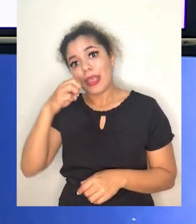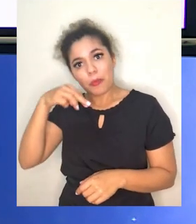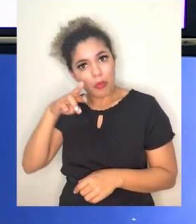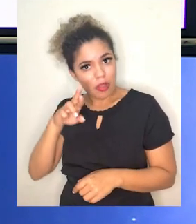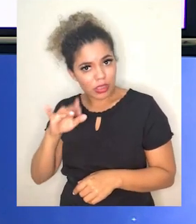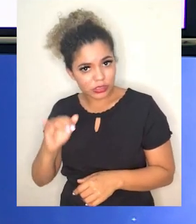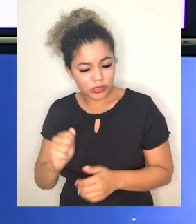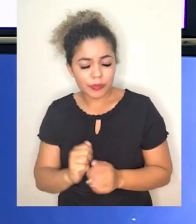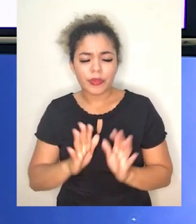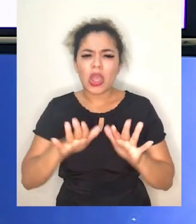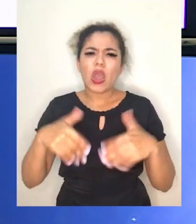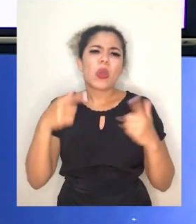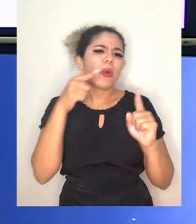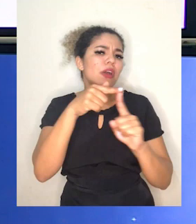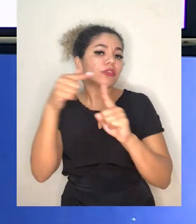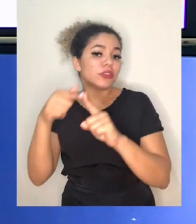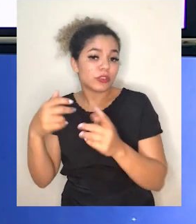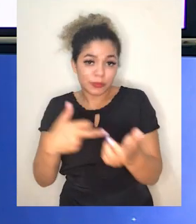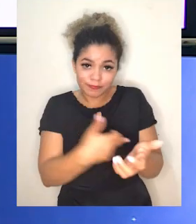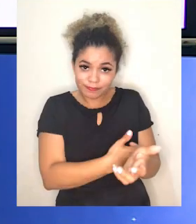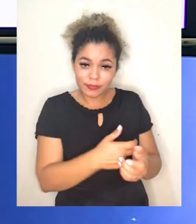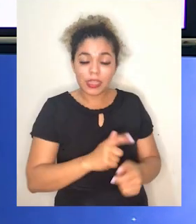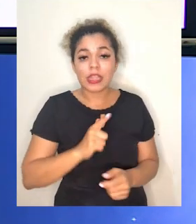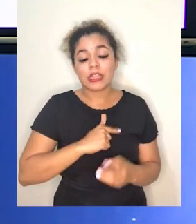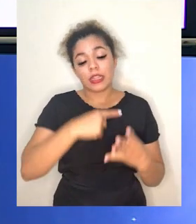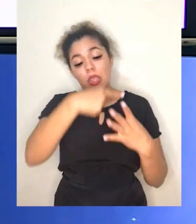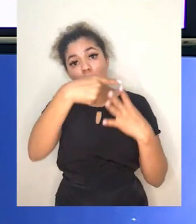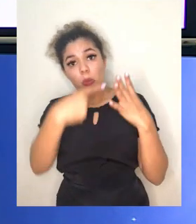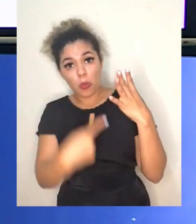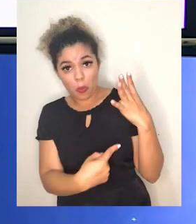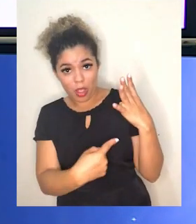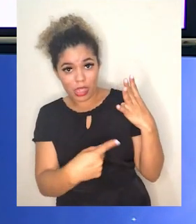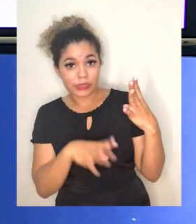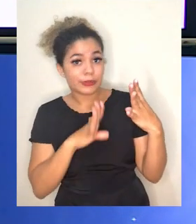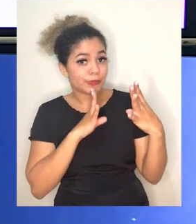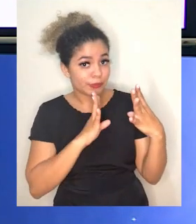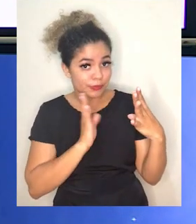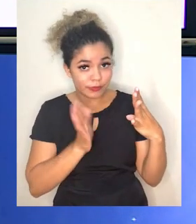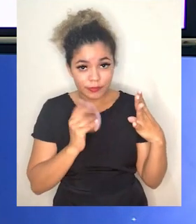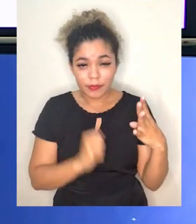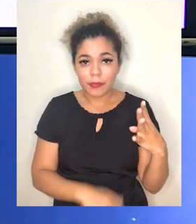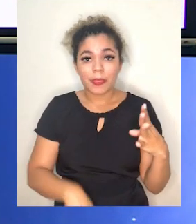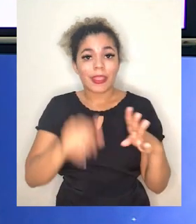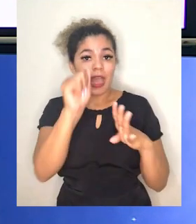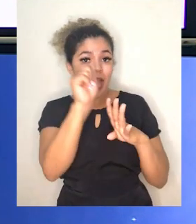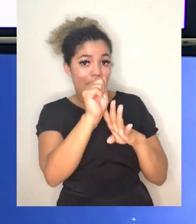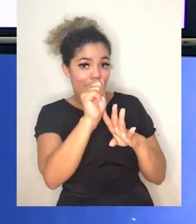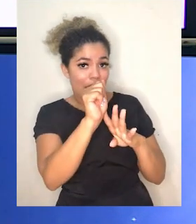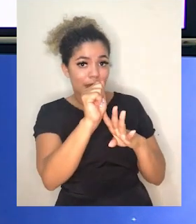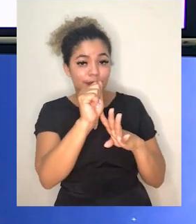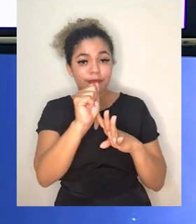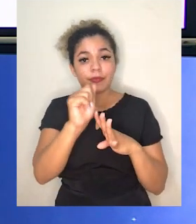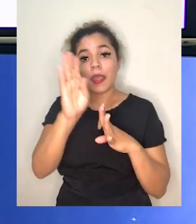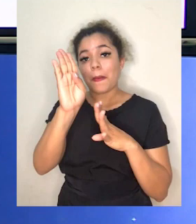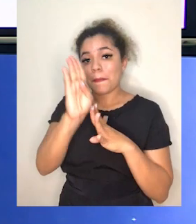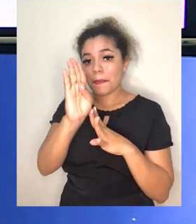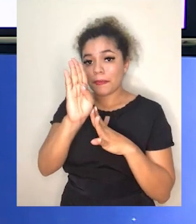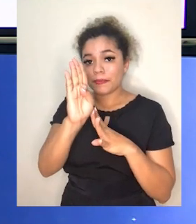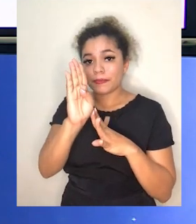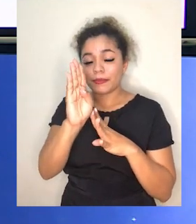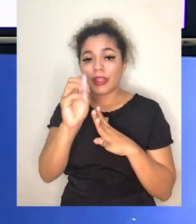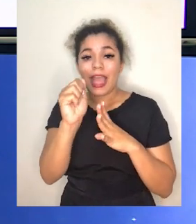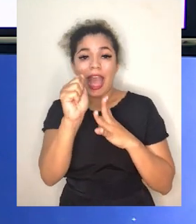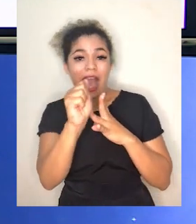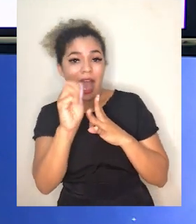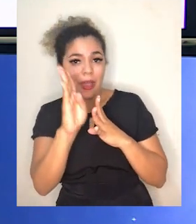Quais são os tipos sanguíneos? Nós temos quatro tipos reconhecidos pelo sistema ABO. Tipo A, B, AB